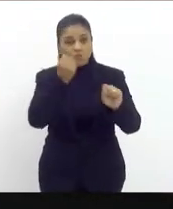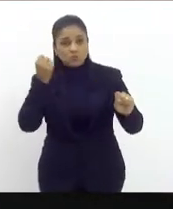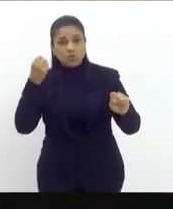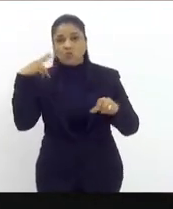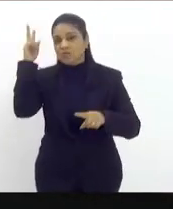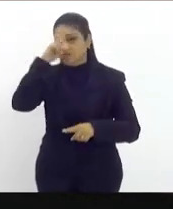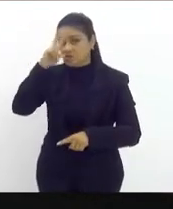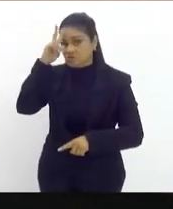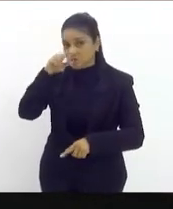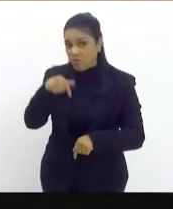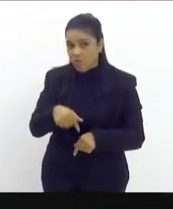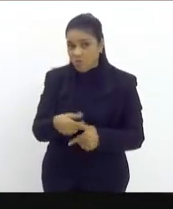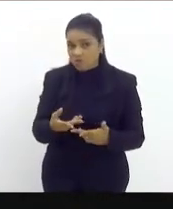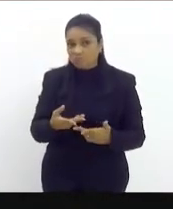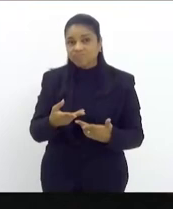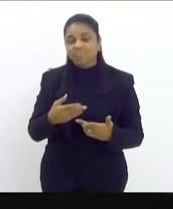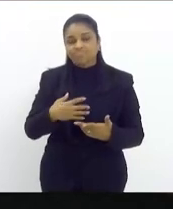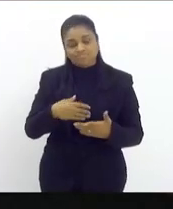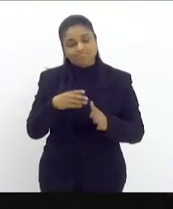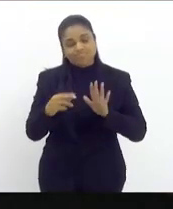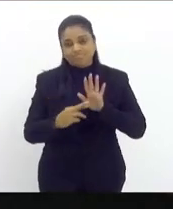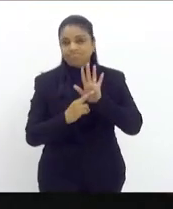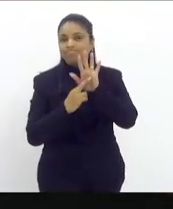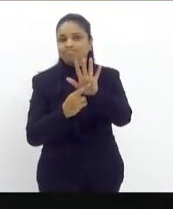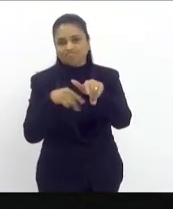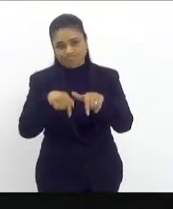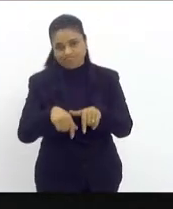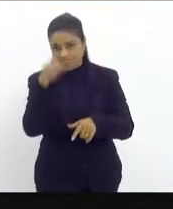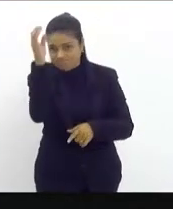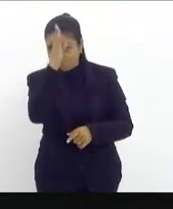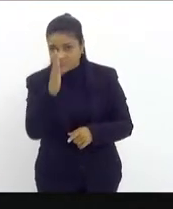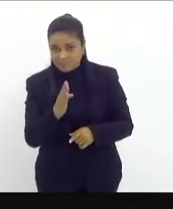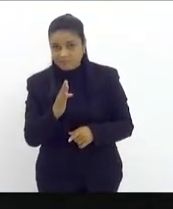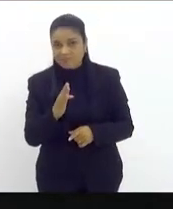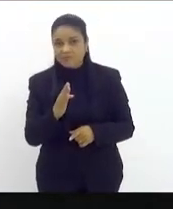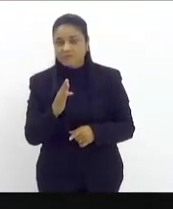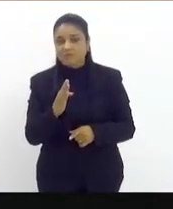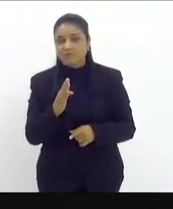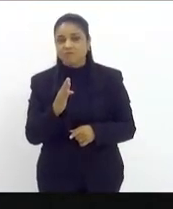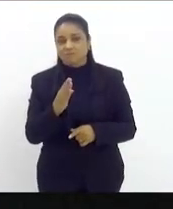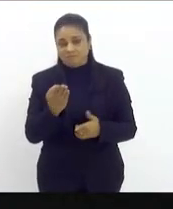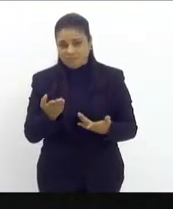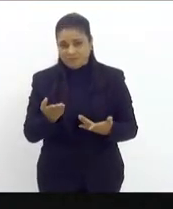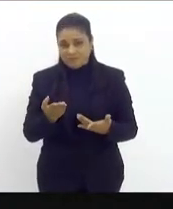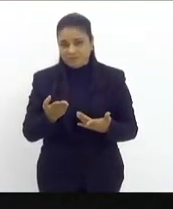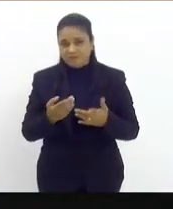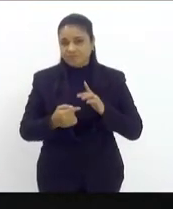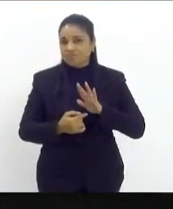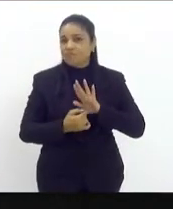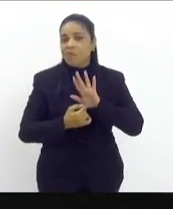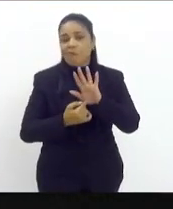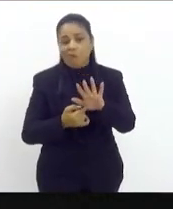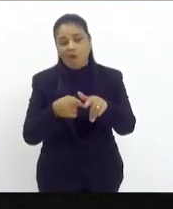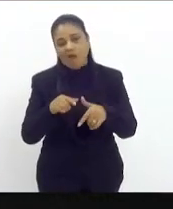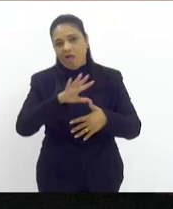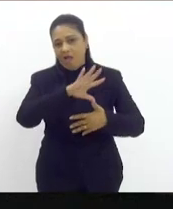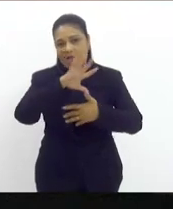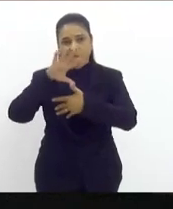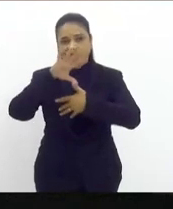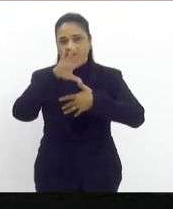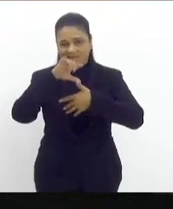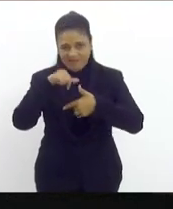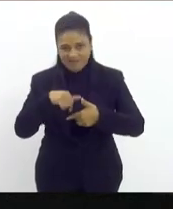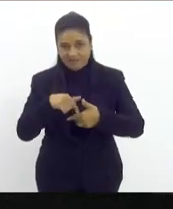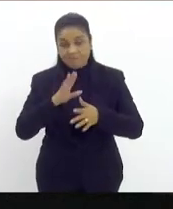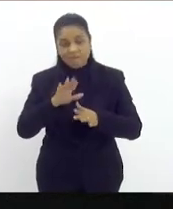tem de fato ele ocupa esse lugar espera-se que ocupe esse lugar de vanguardismo da América Latina mas eu queria chamar a